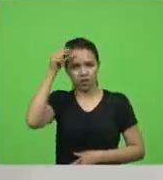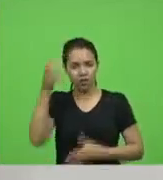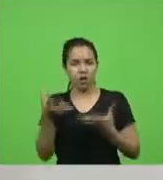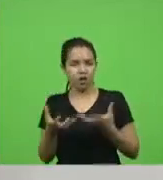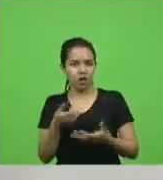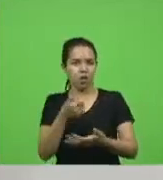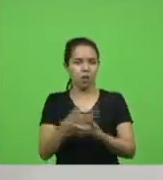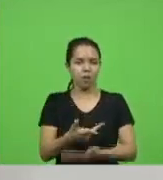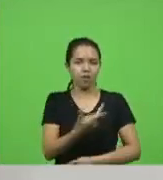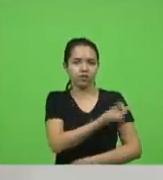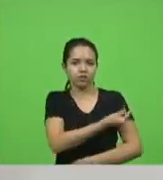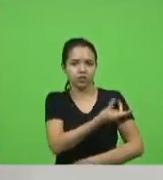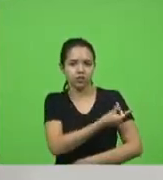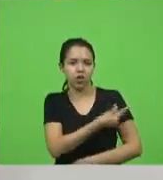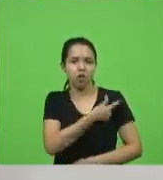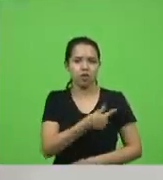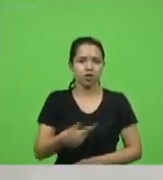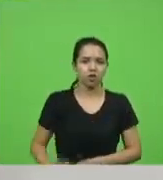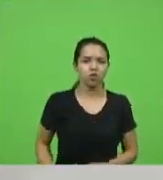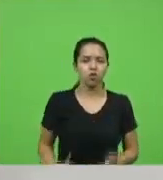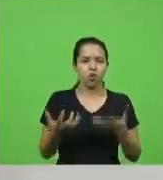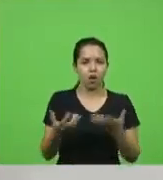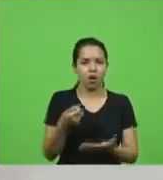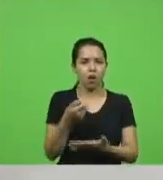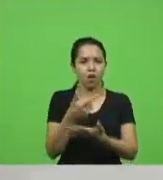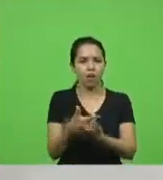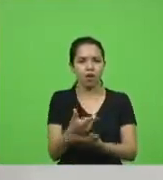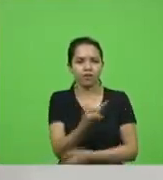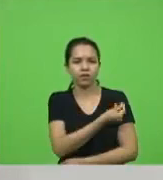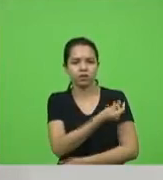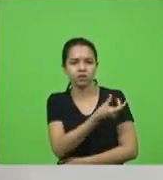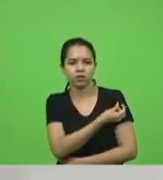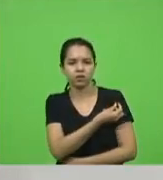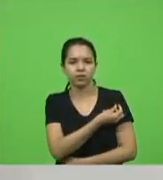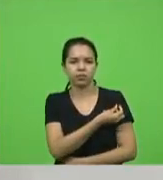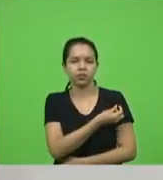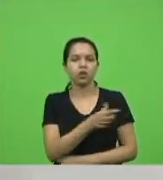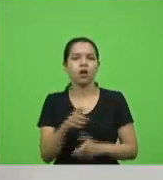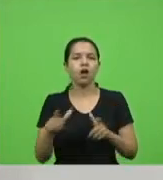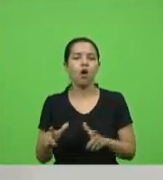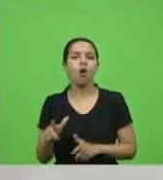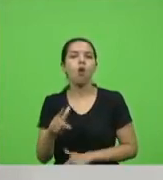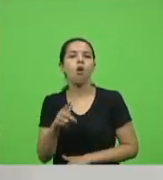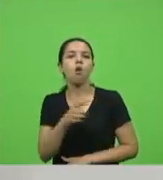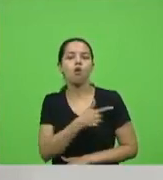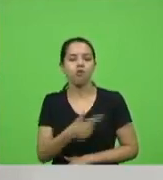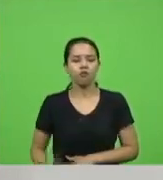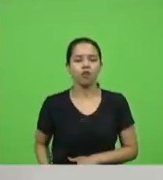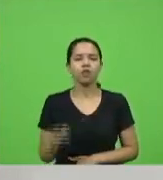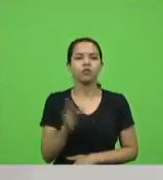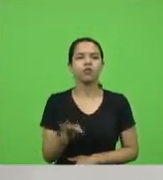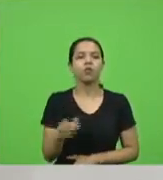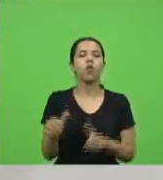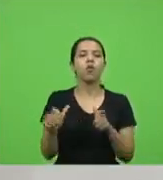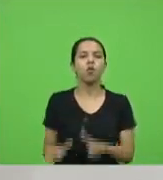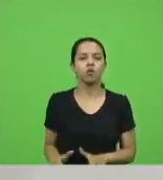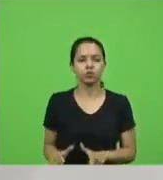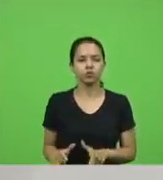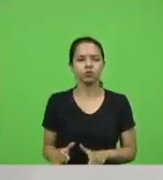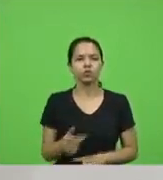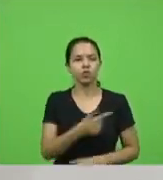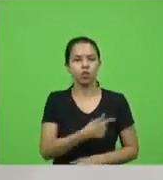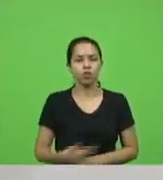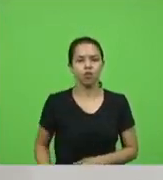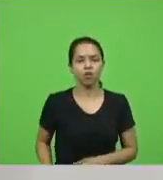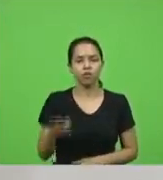governadores querendo comprar vacina e onde é que está o governo federal nessas horas o governo federal está liberando